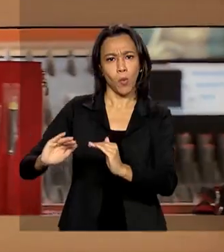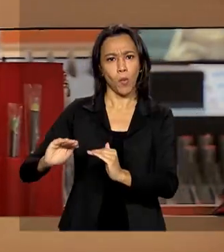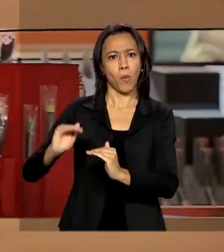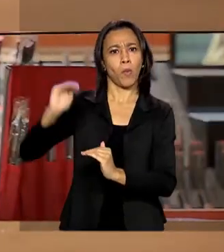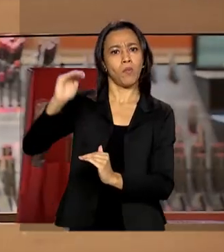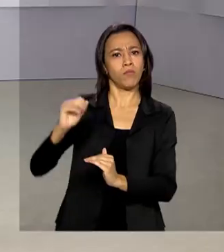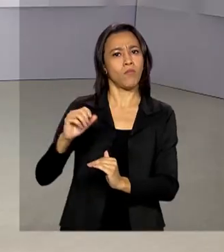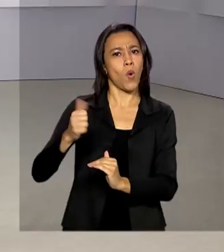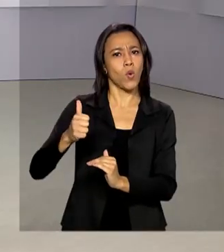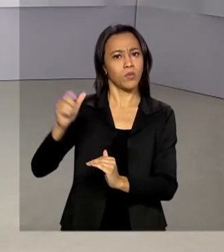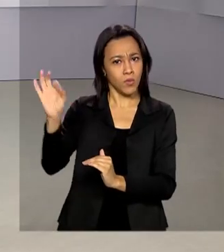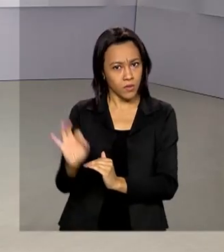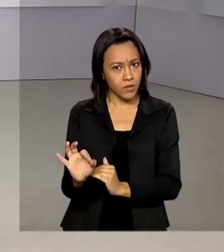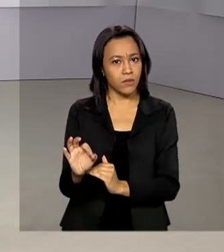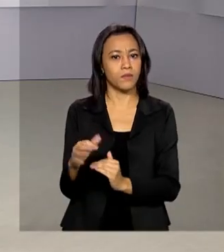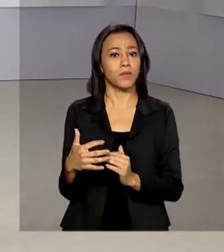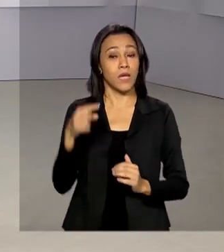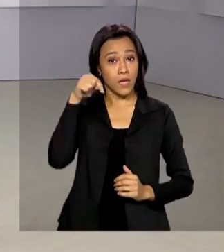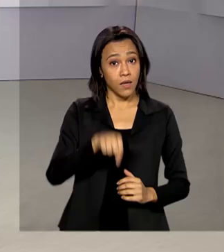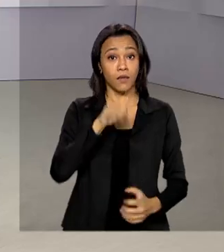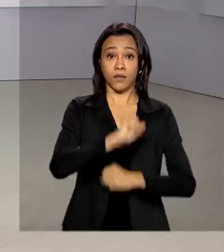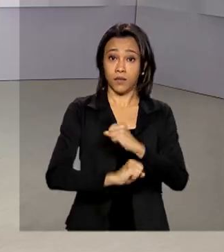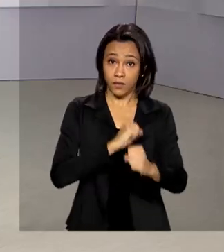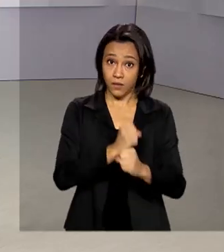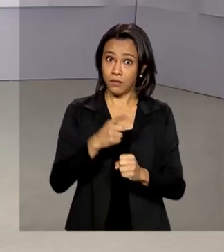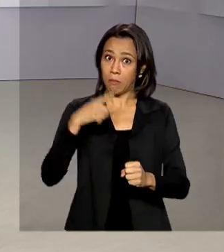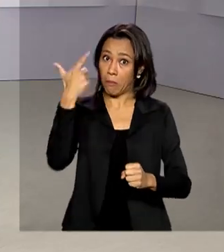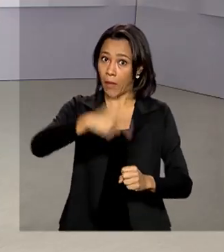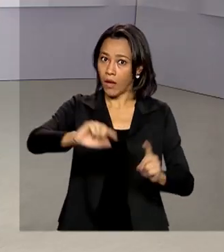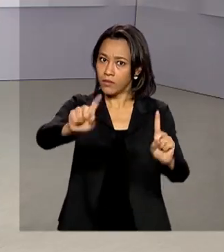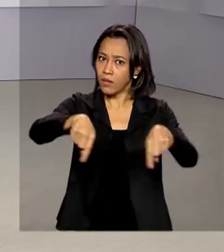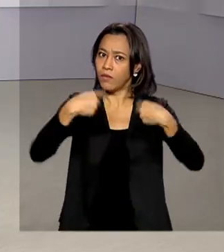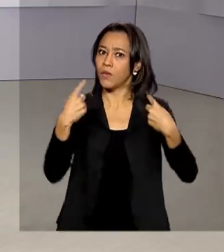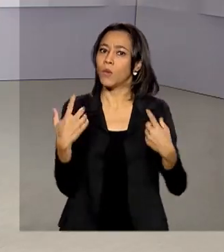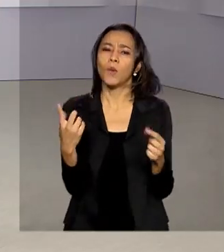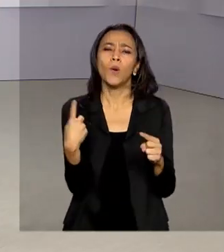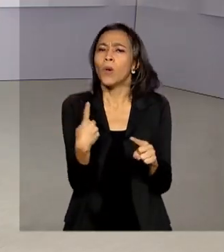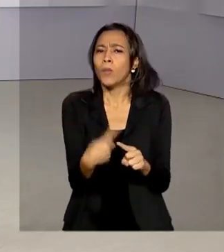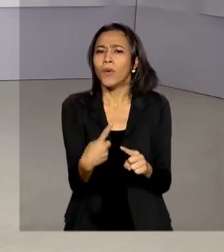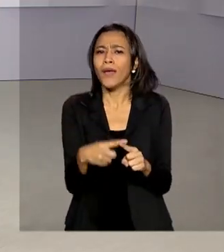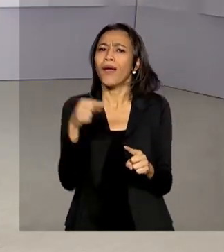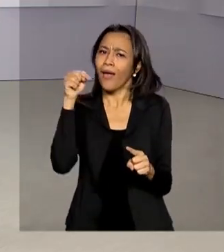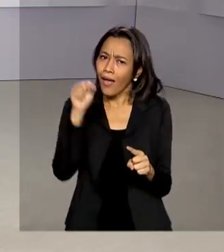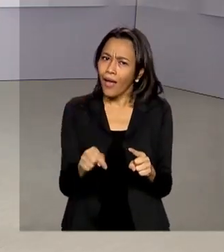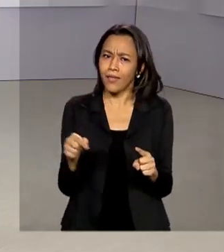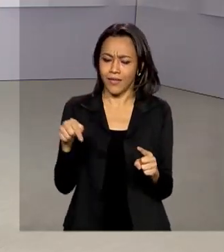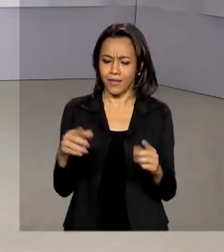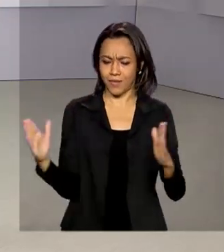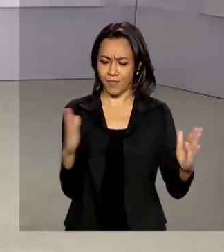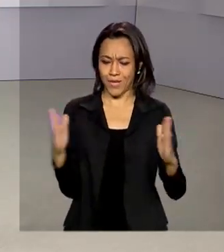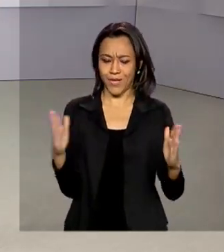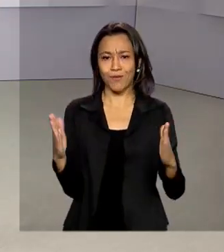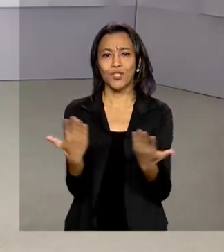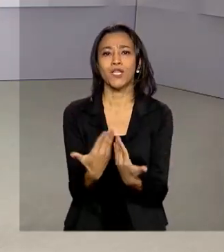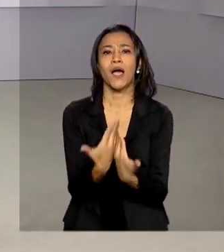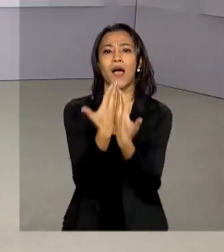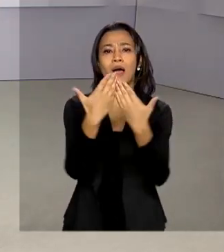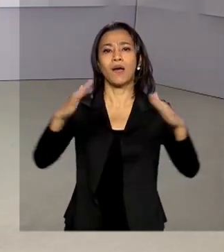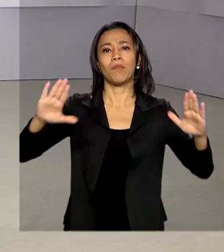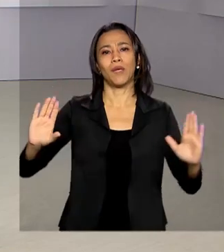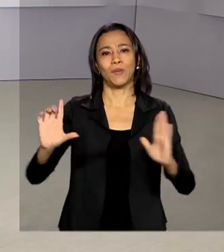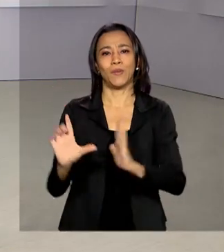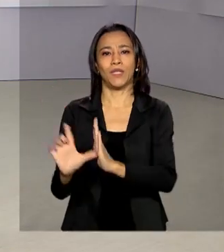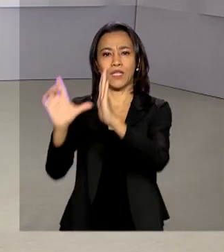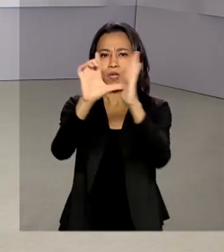vendas. Neste ano, o evento tem um desafio a mais, pois vai ocorrer neste momento de reabertura do comércio, que